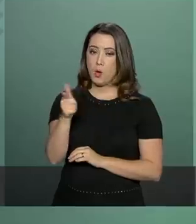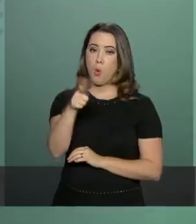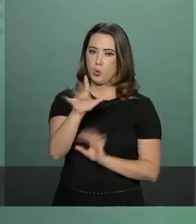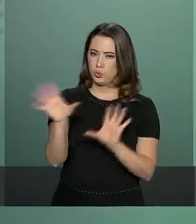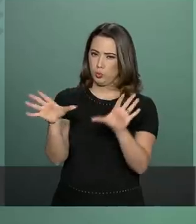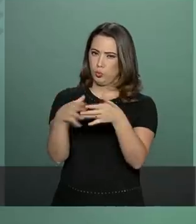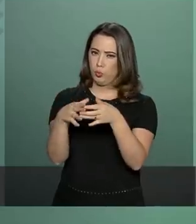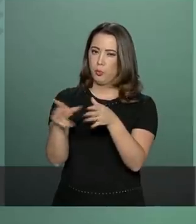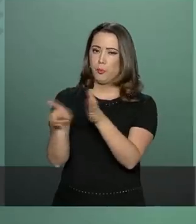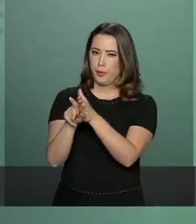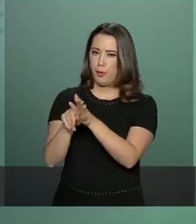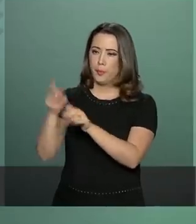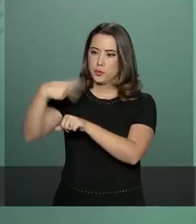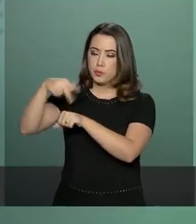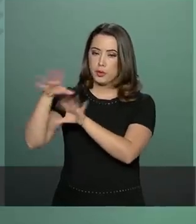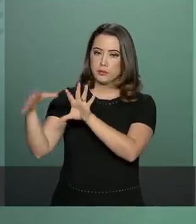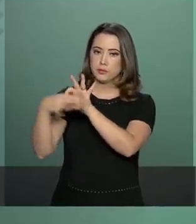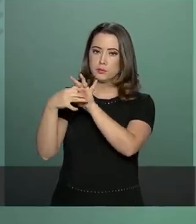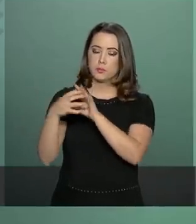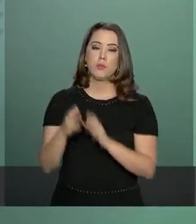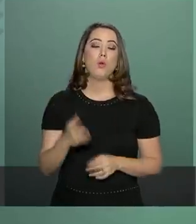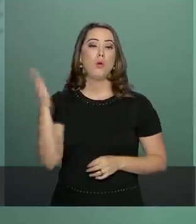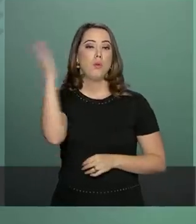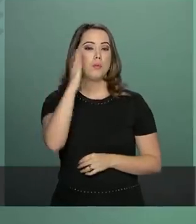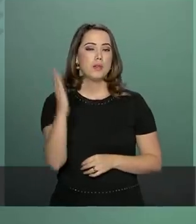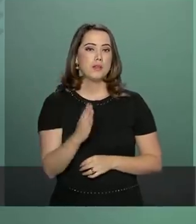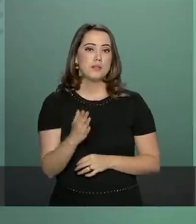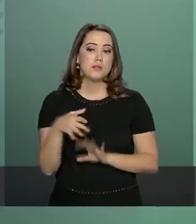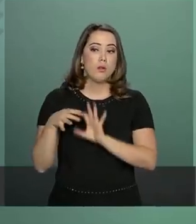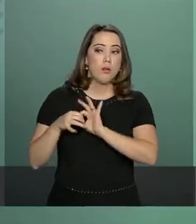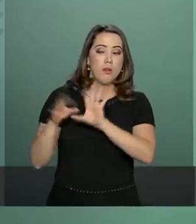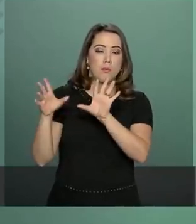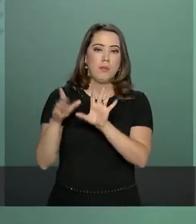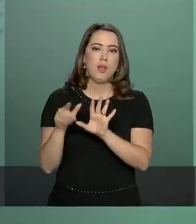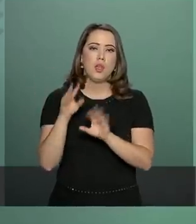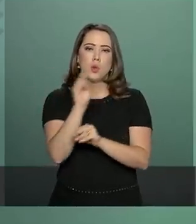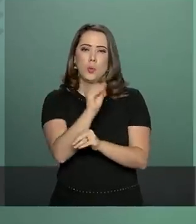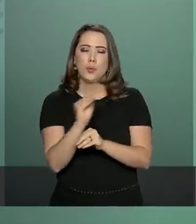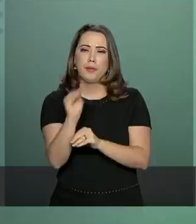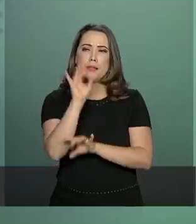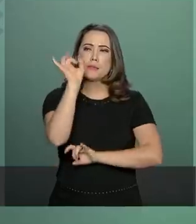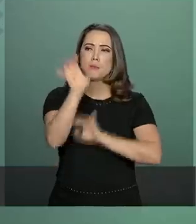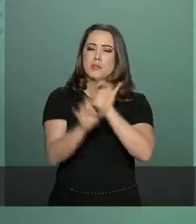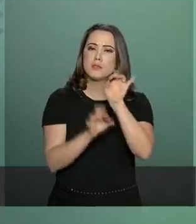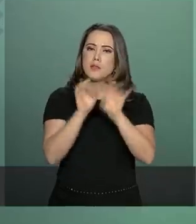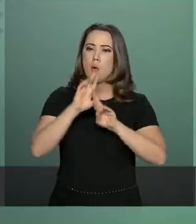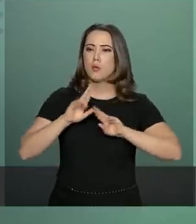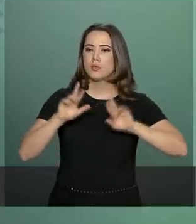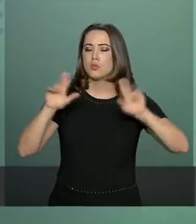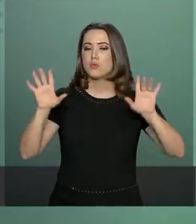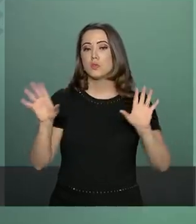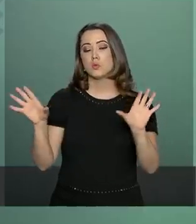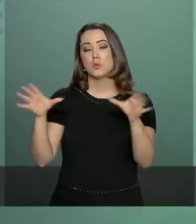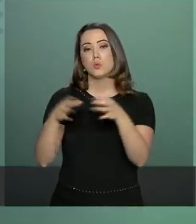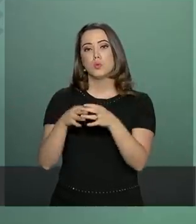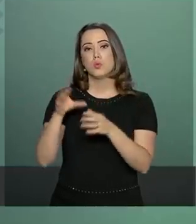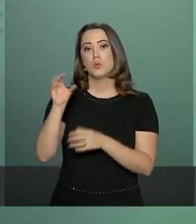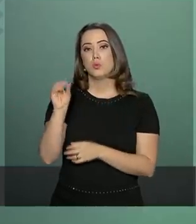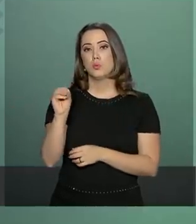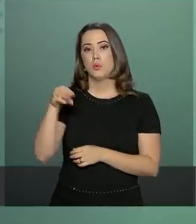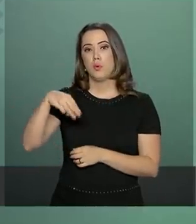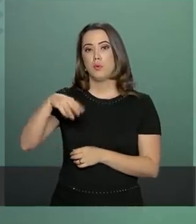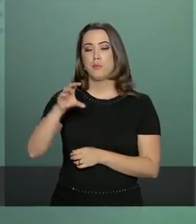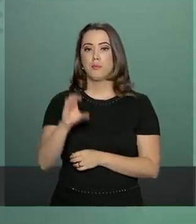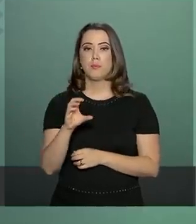abrir mão do tratamento especial e diferenciado nas negociações da Organização Mundial do